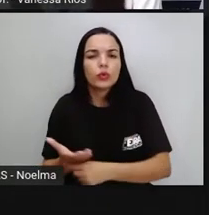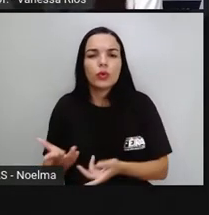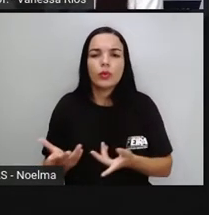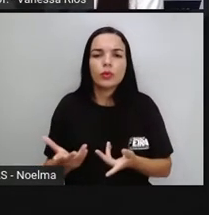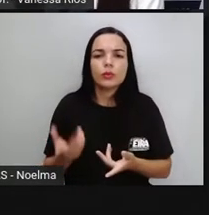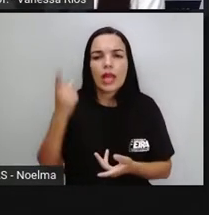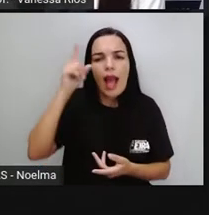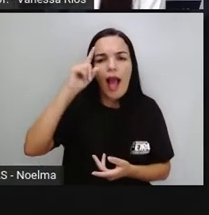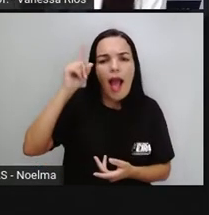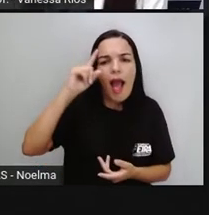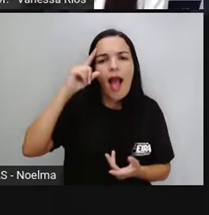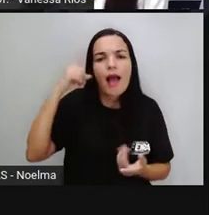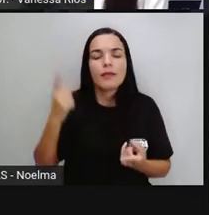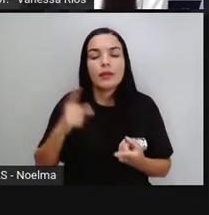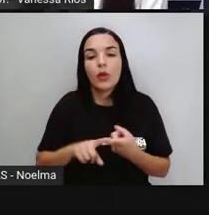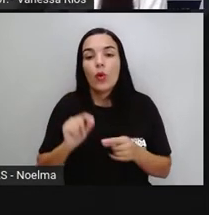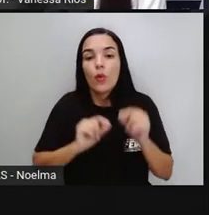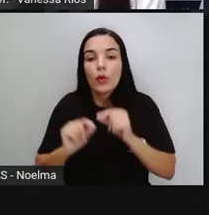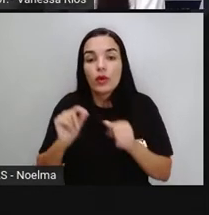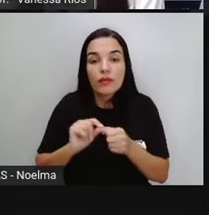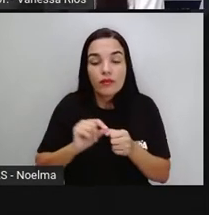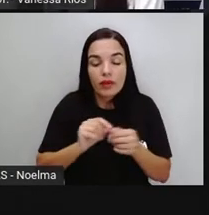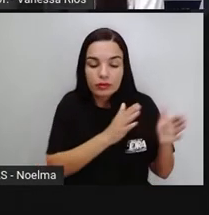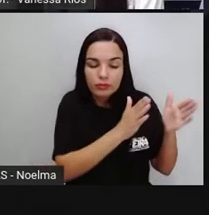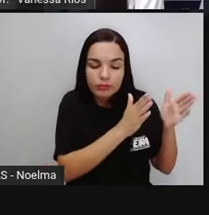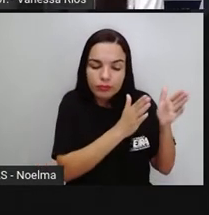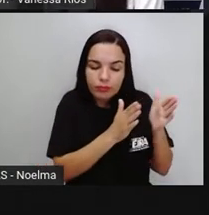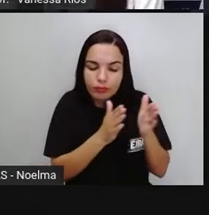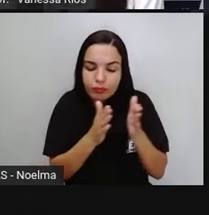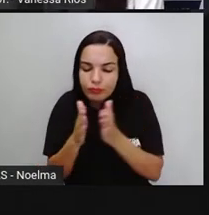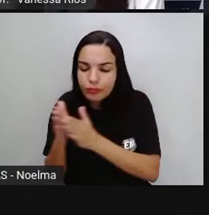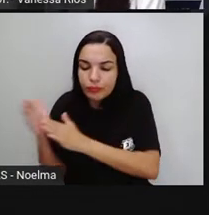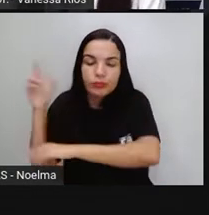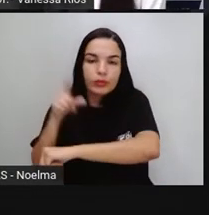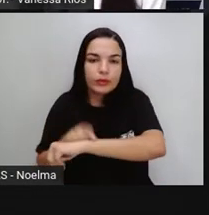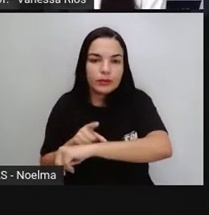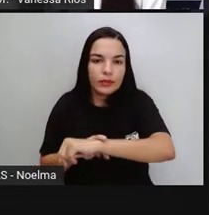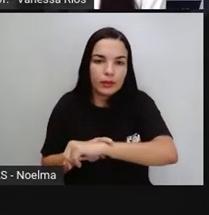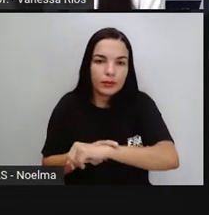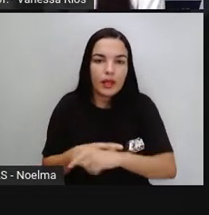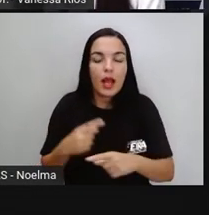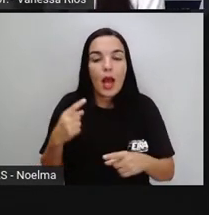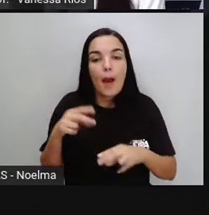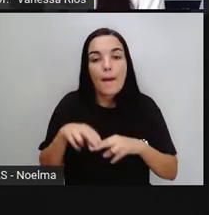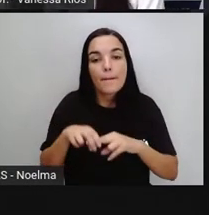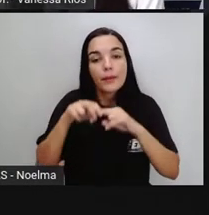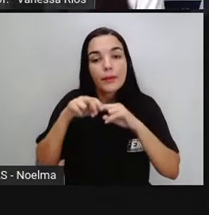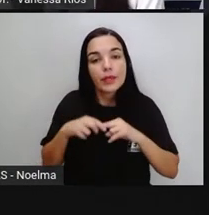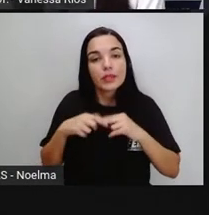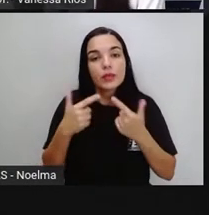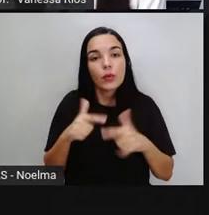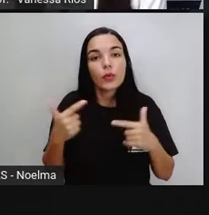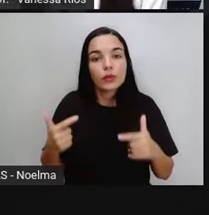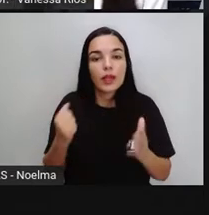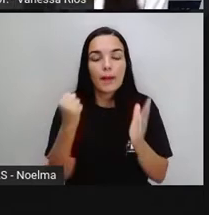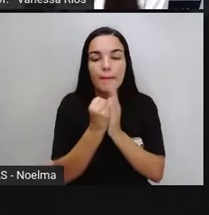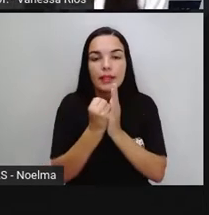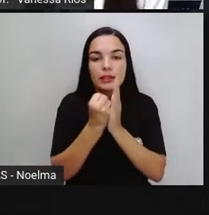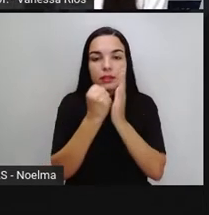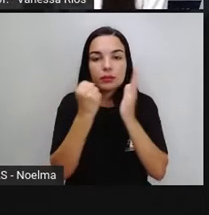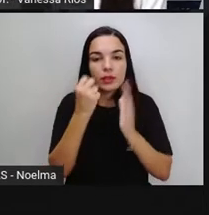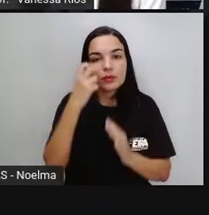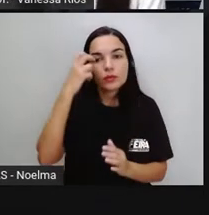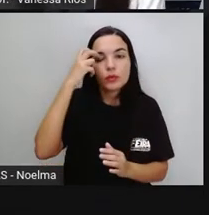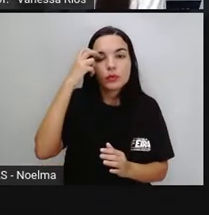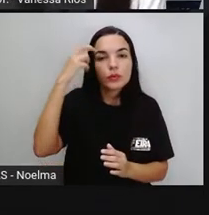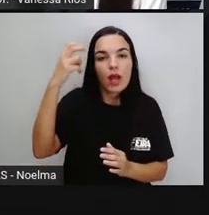hábitos, e isso aí no decorrer do tempo. Por isso, vão existir patrimônios considerados aí patrimônios